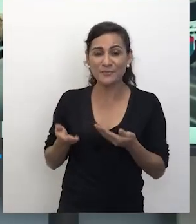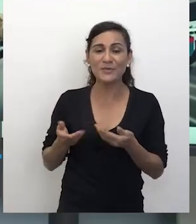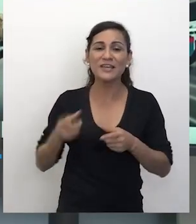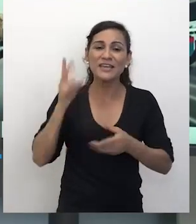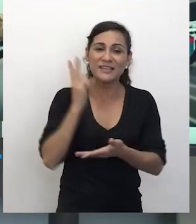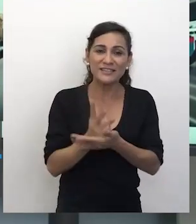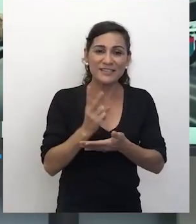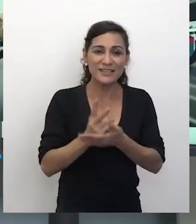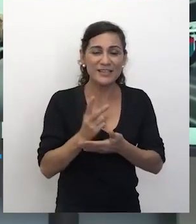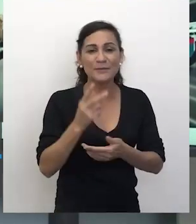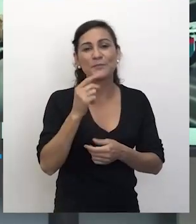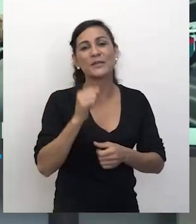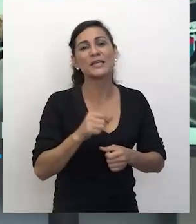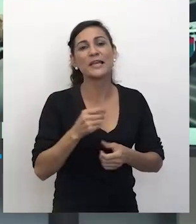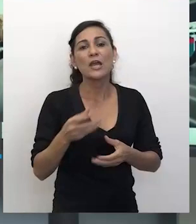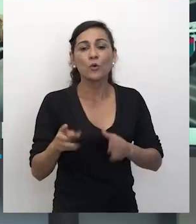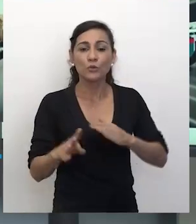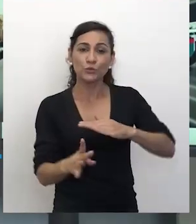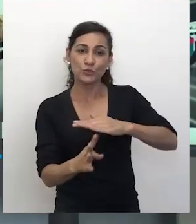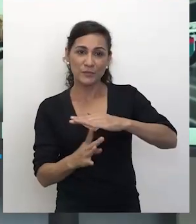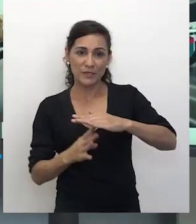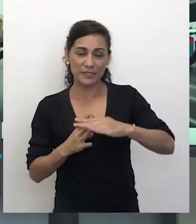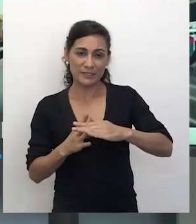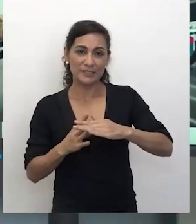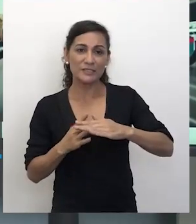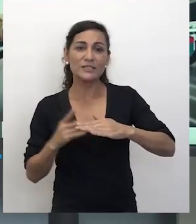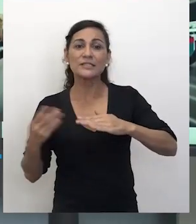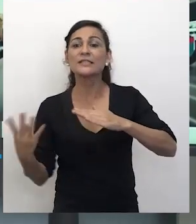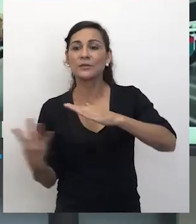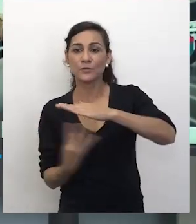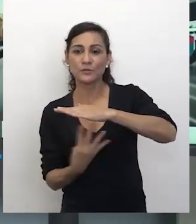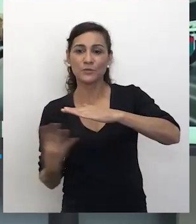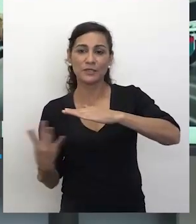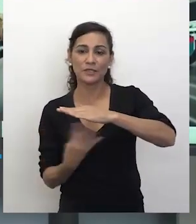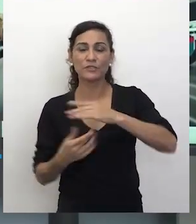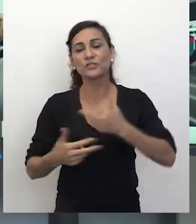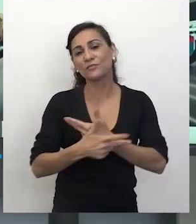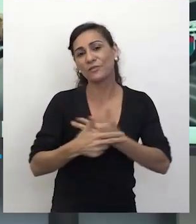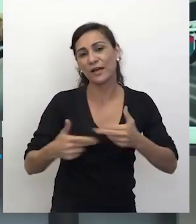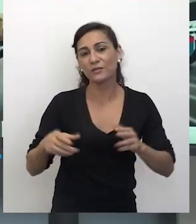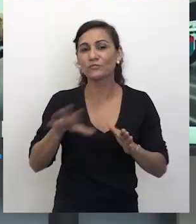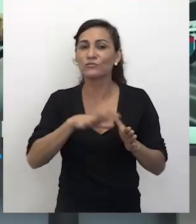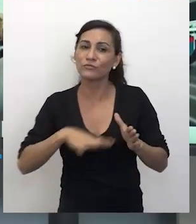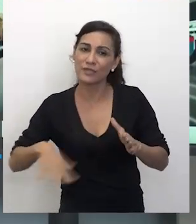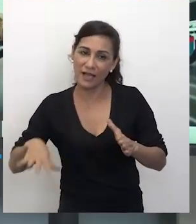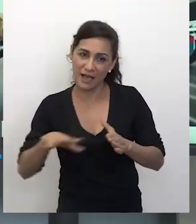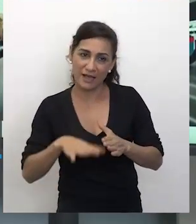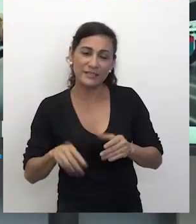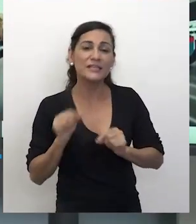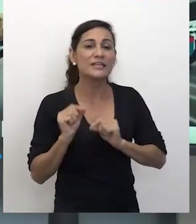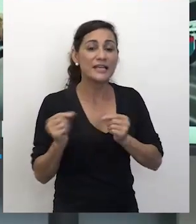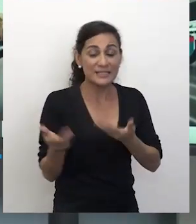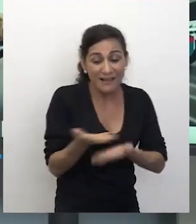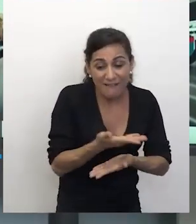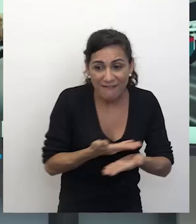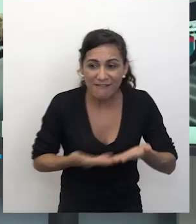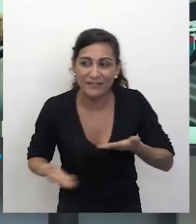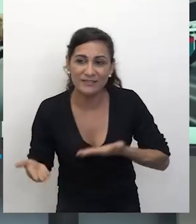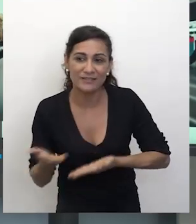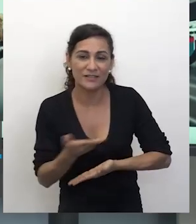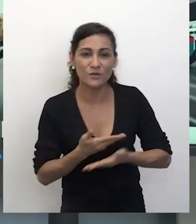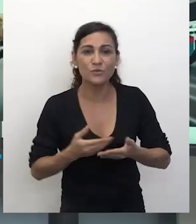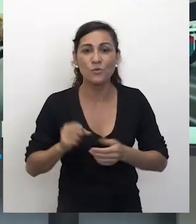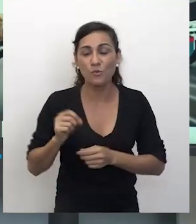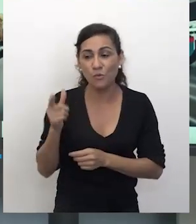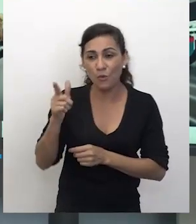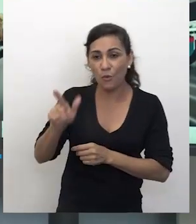abertos os imigrantes e os migrantes de vários lugares. A questão toda é que essa relação com